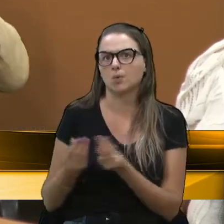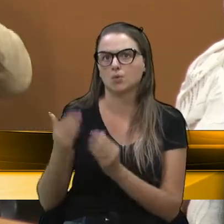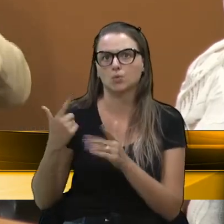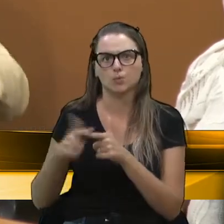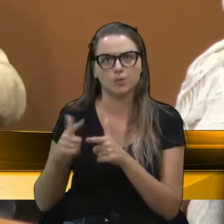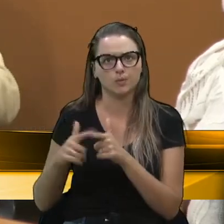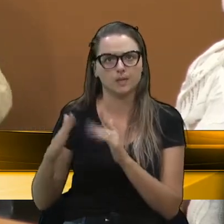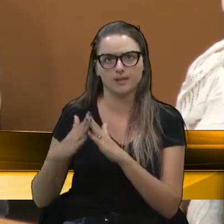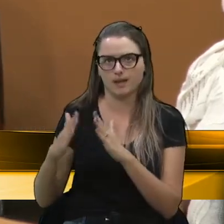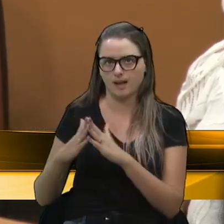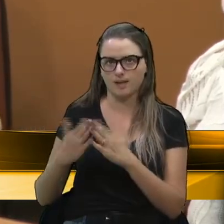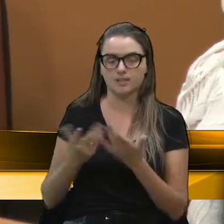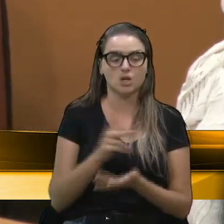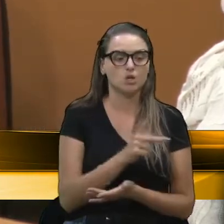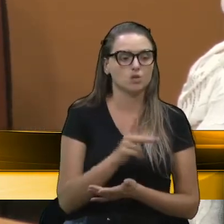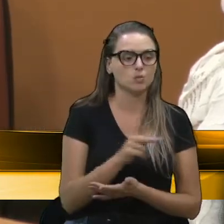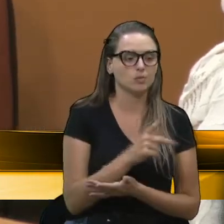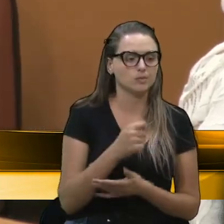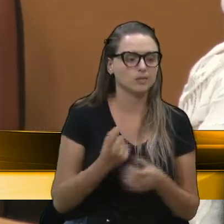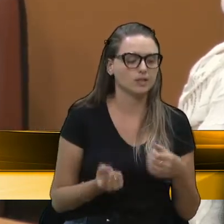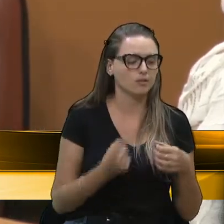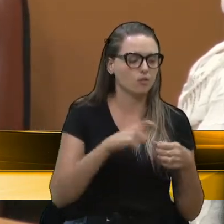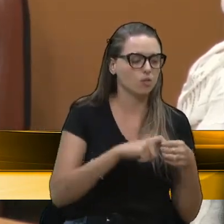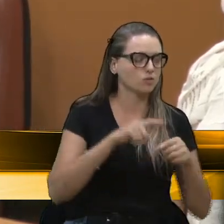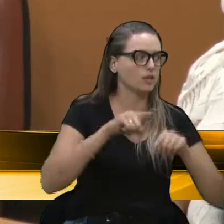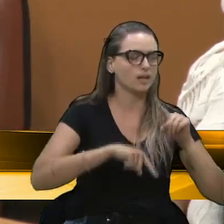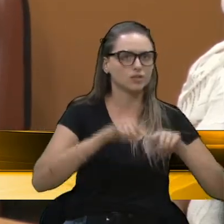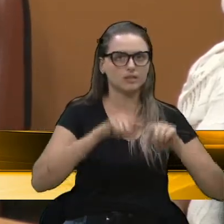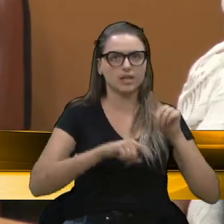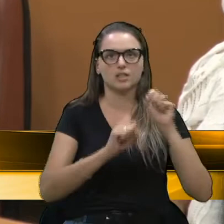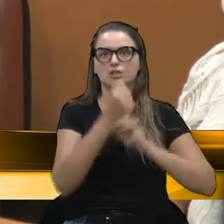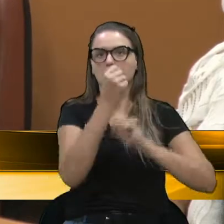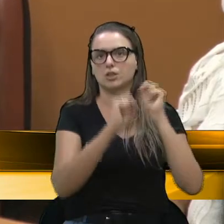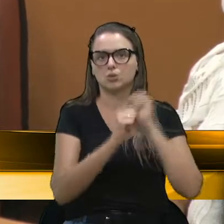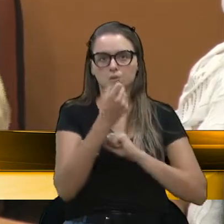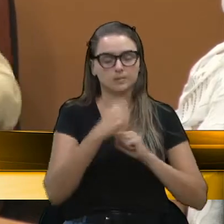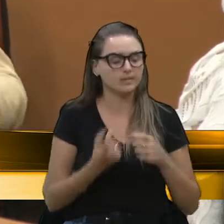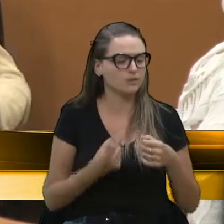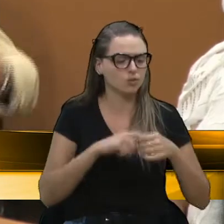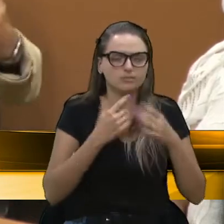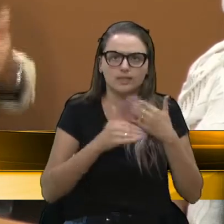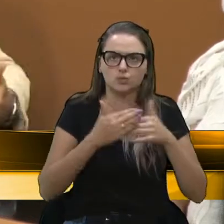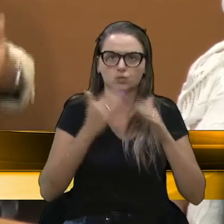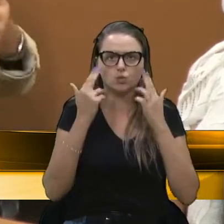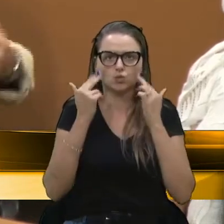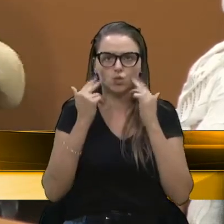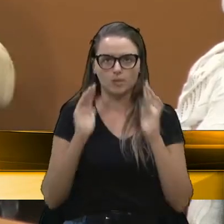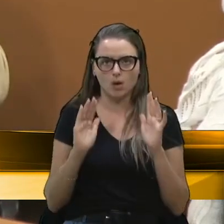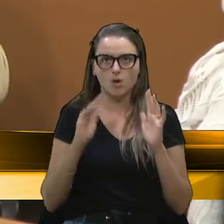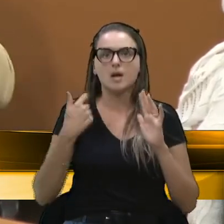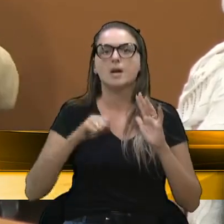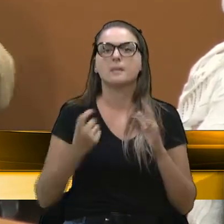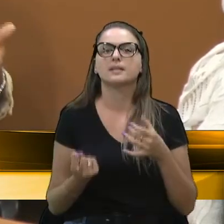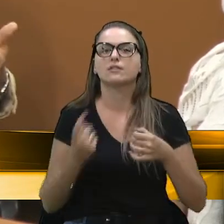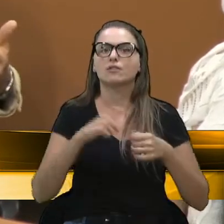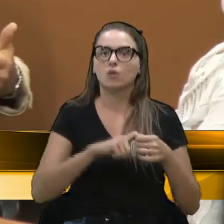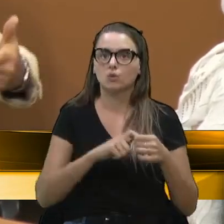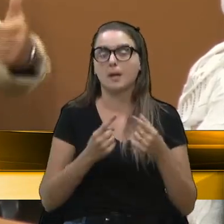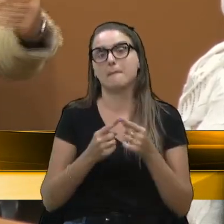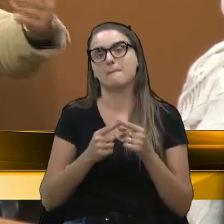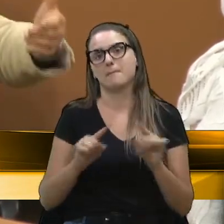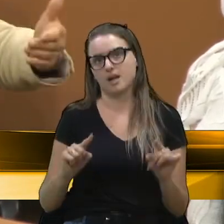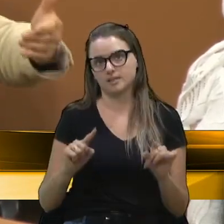Os professores têm que voltar às atividades, à indústria como está... Enfim, temos que voltar às atividades normais. Mas